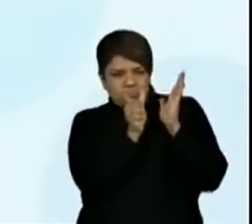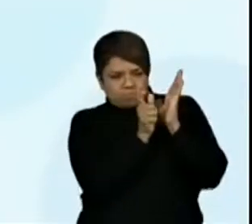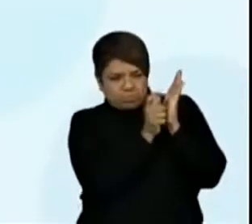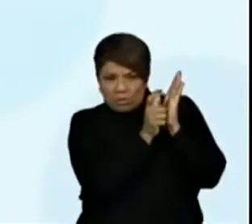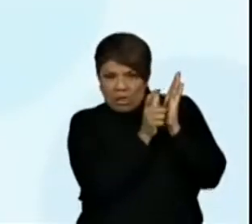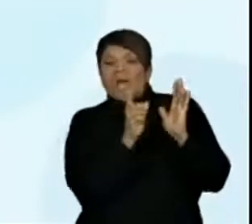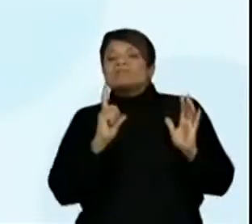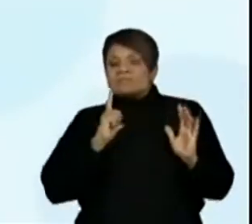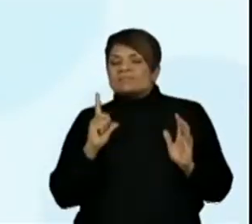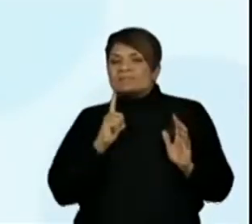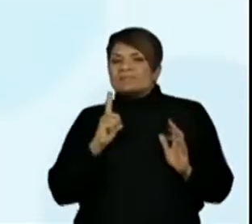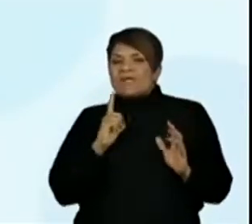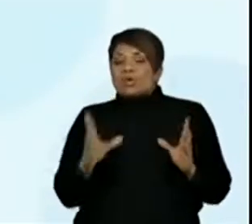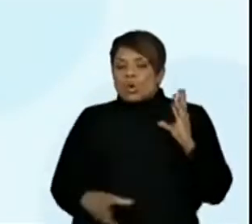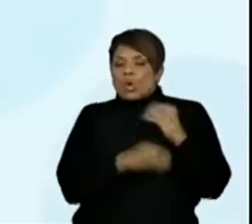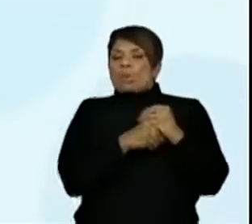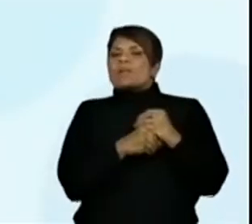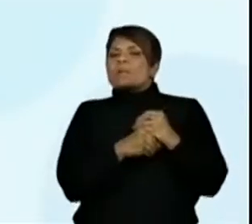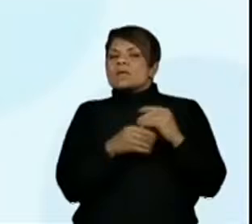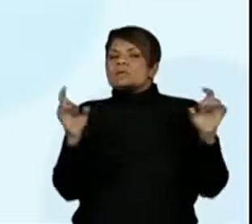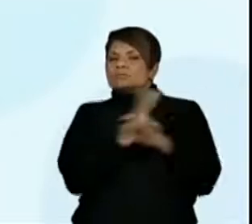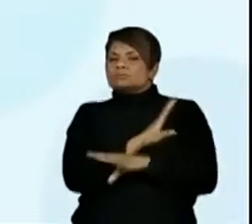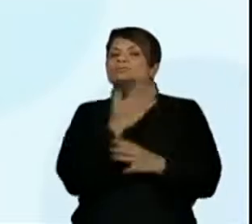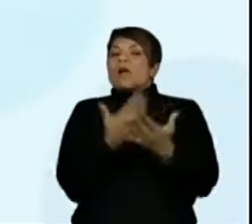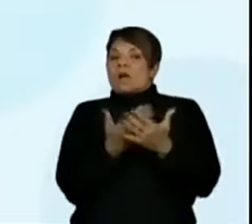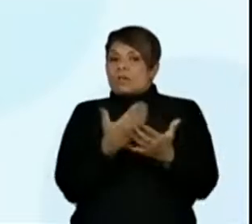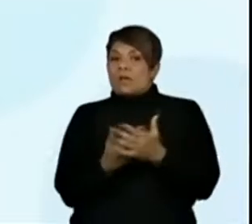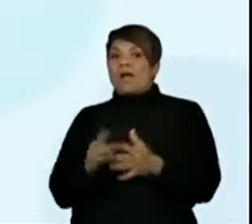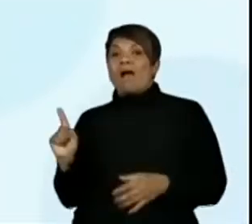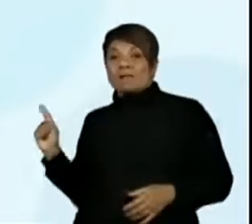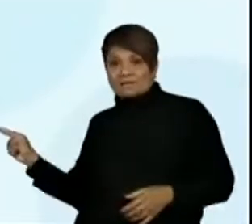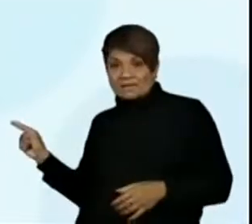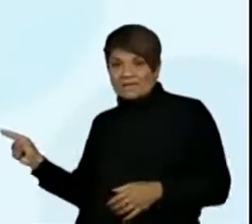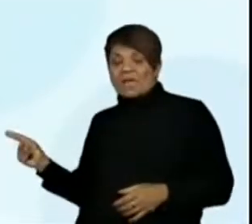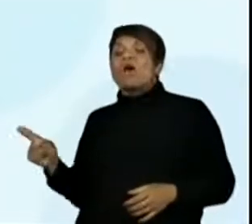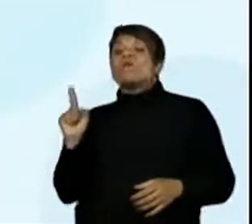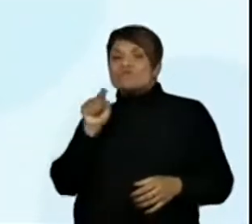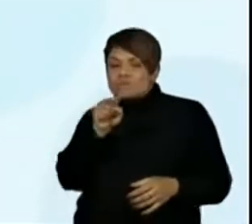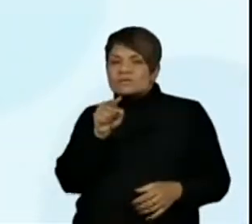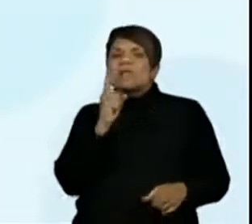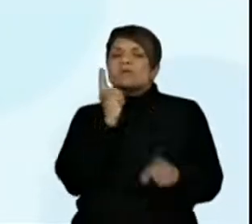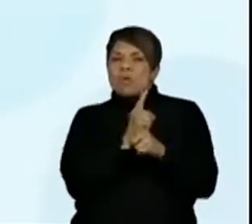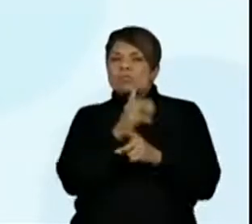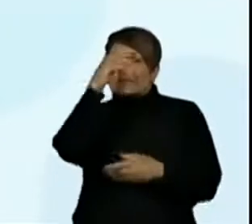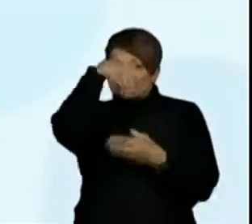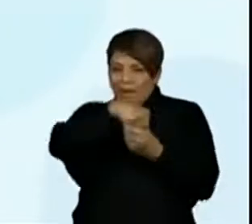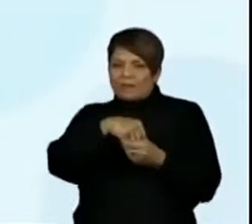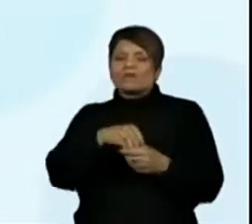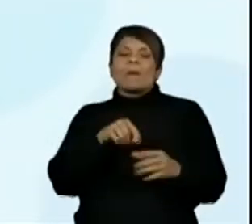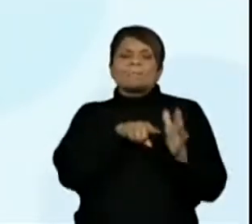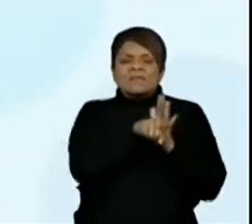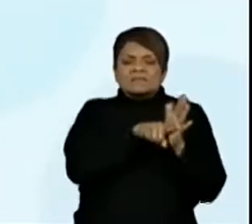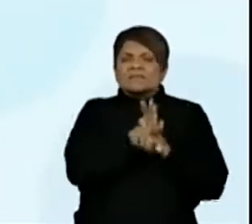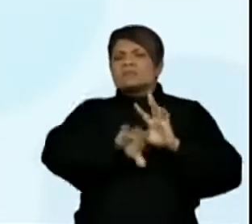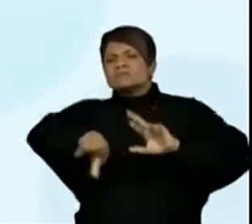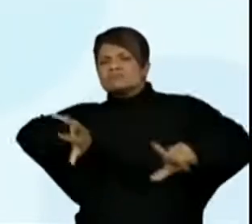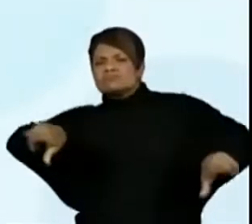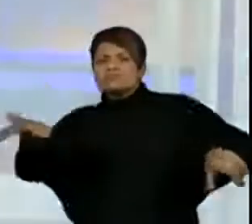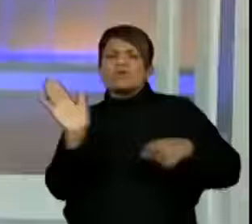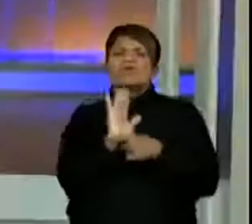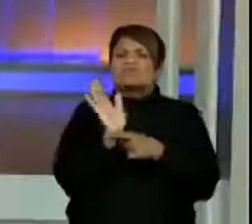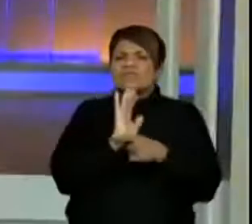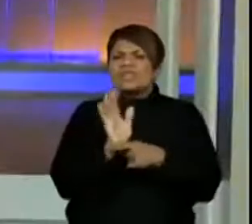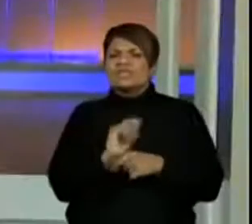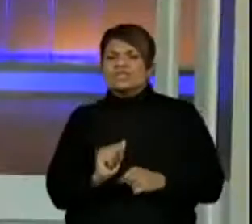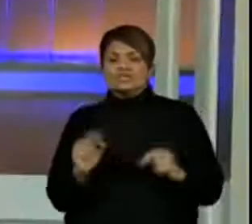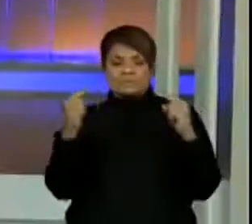complemento dessa aula. Lá, você vai encontrar outros vídeos e outras pesquisas relacionadas com